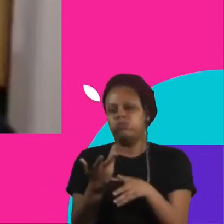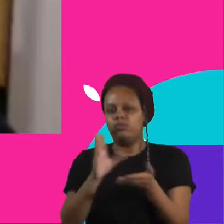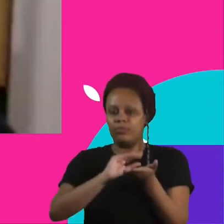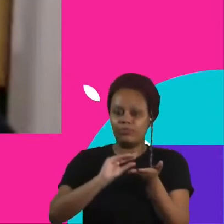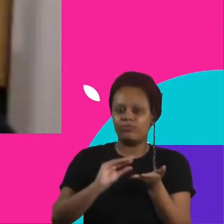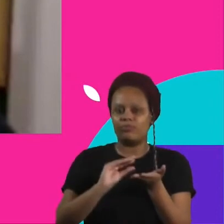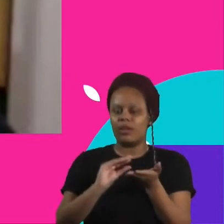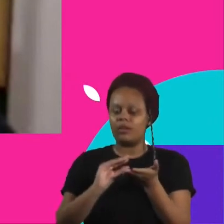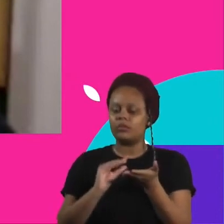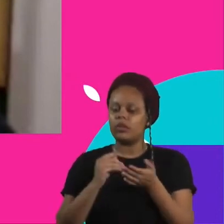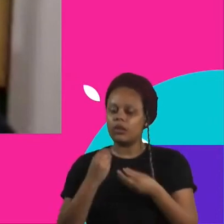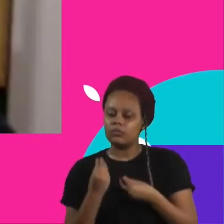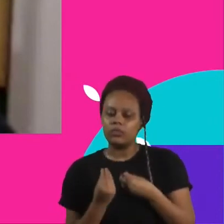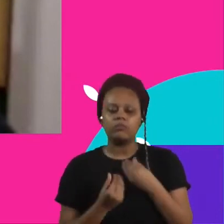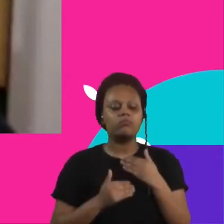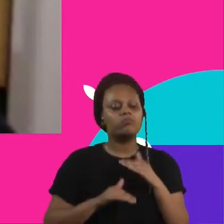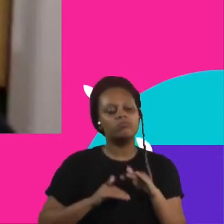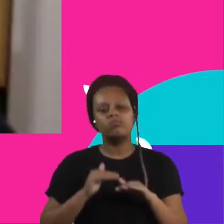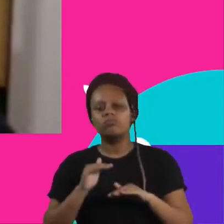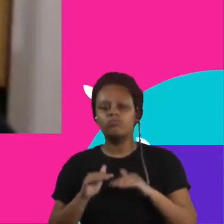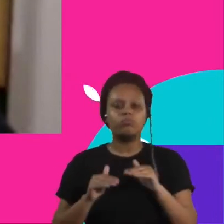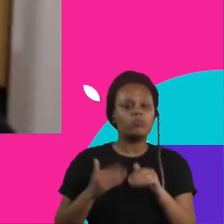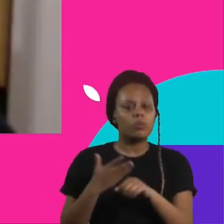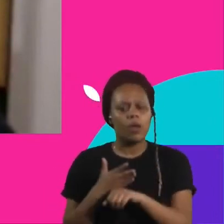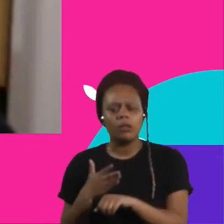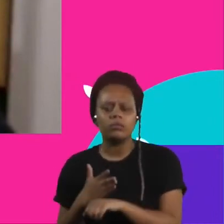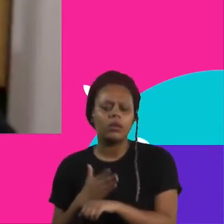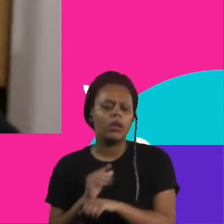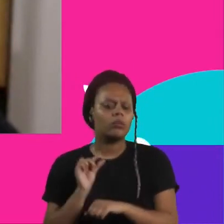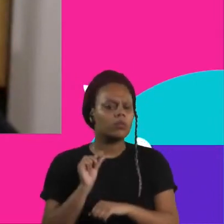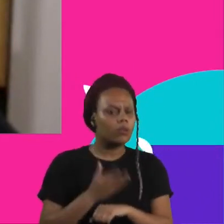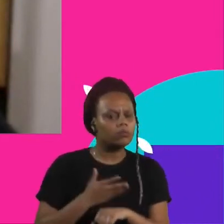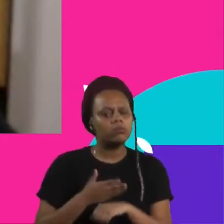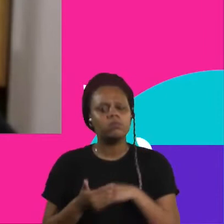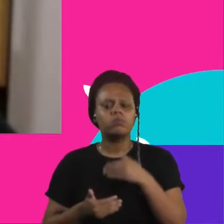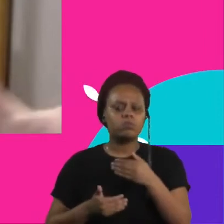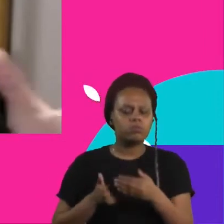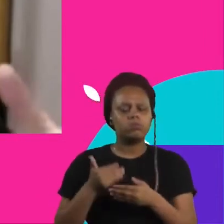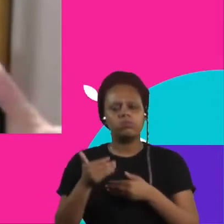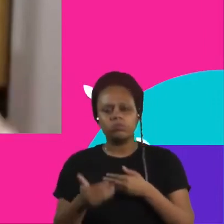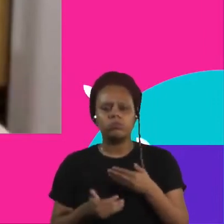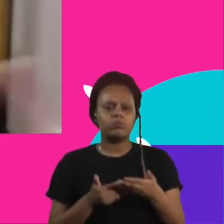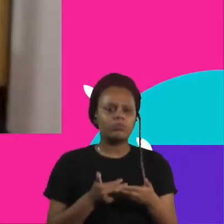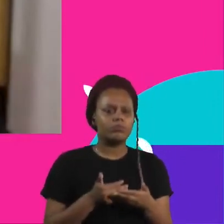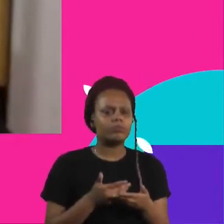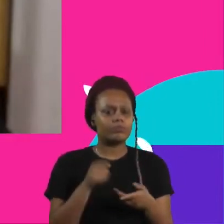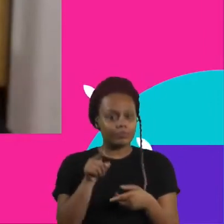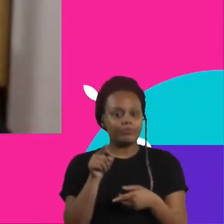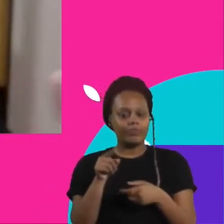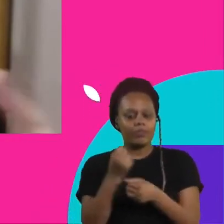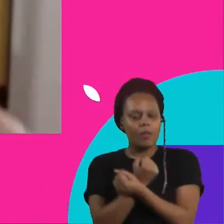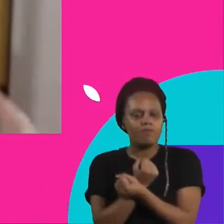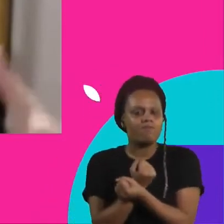poucos ele foi se envolvendo e ajudando a fazer. E ele foi, digamos que, libertado